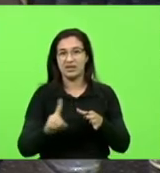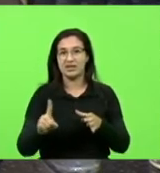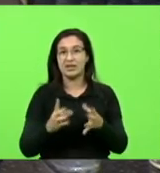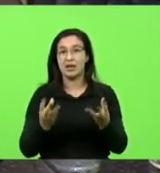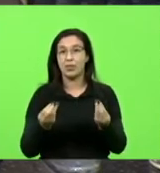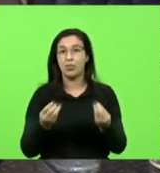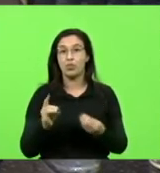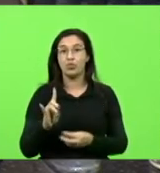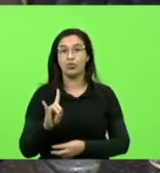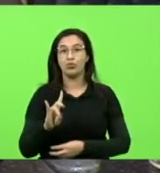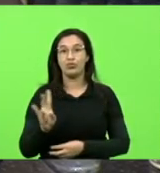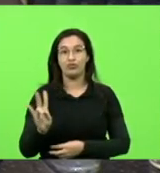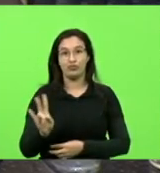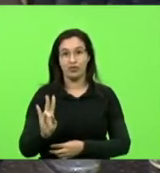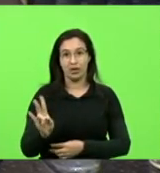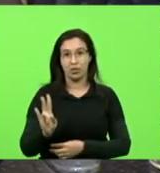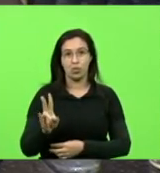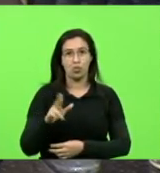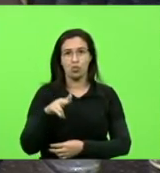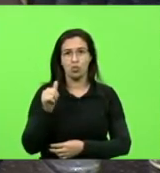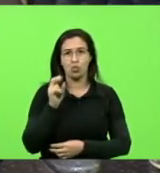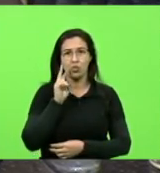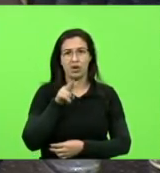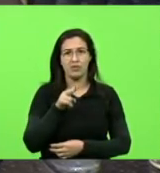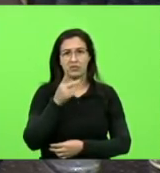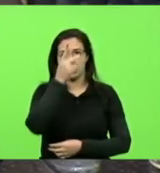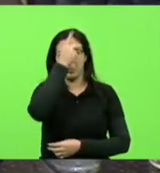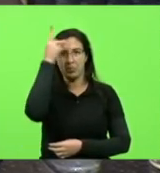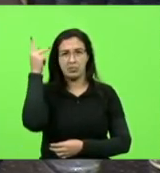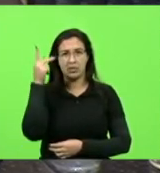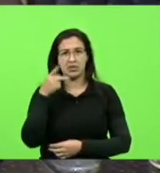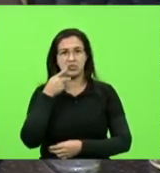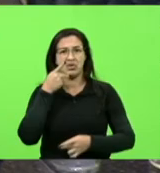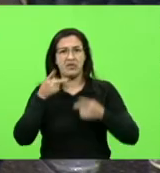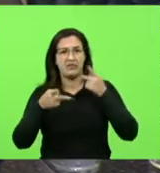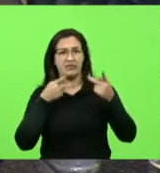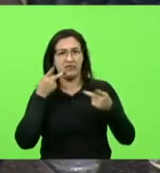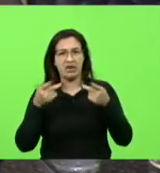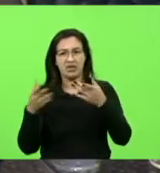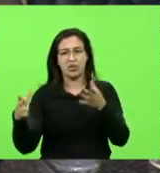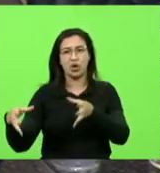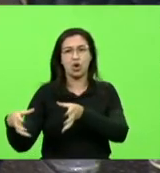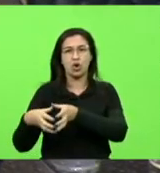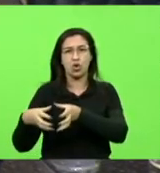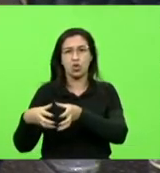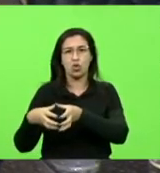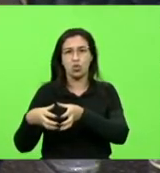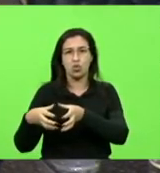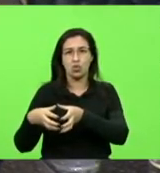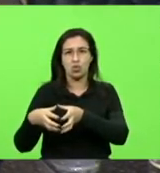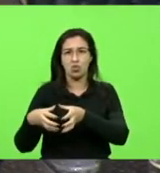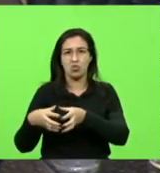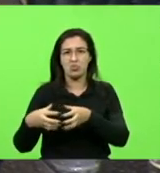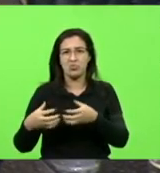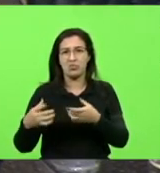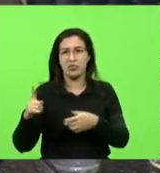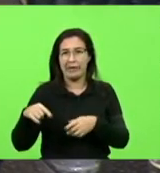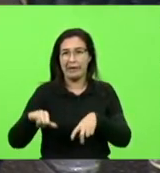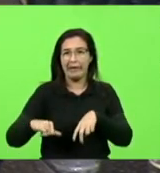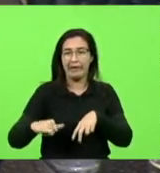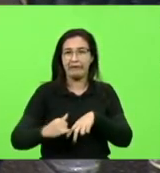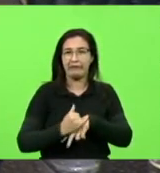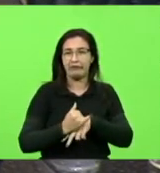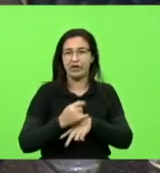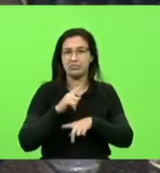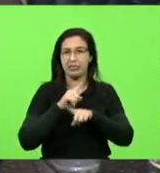as pessoas, esse pessoal, os vitimistas, reclamarem dessa situação.